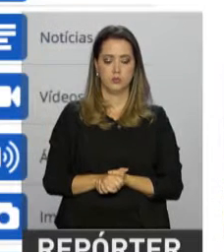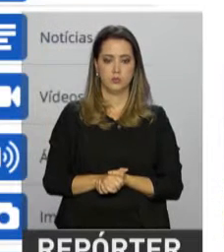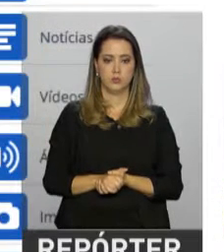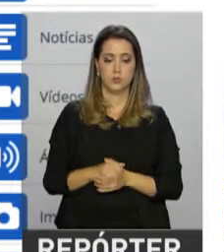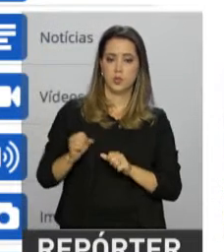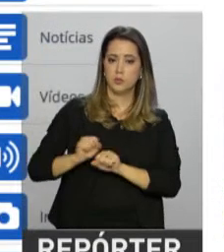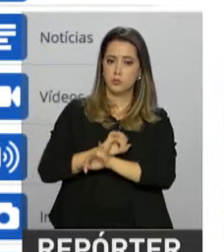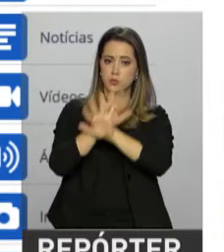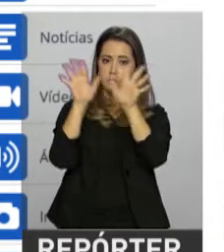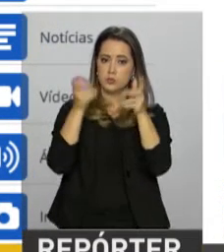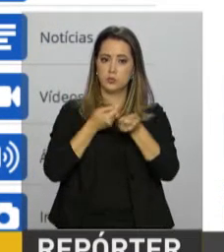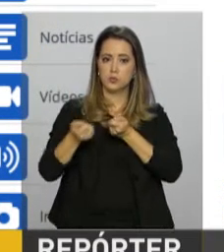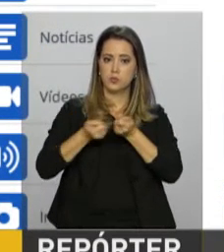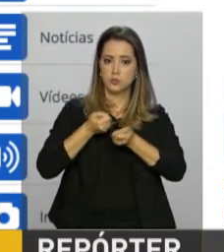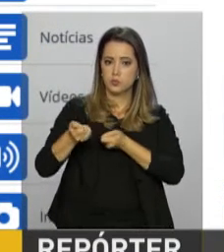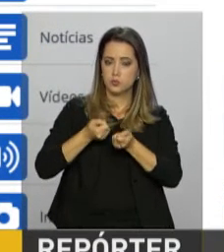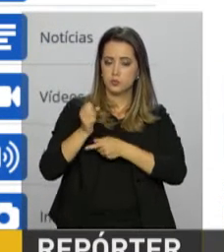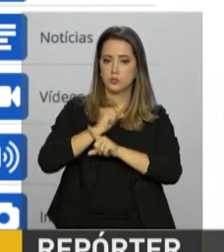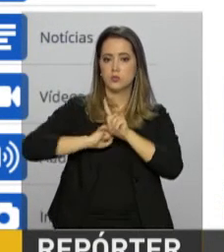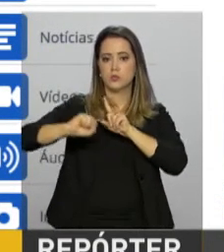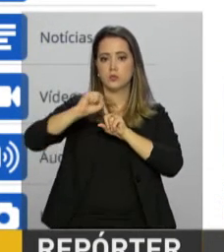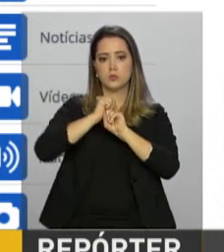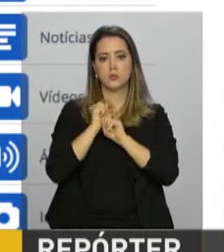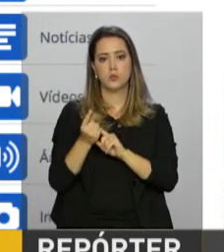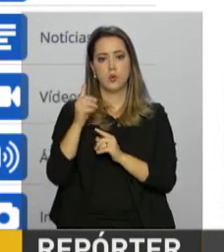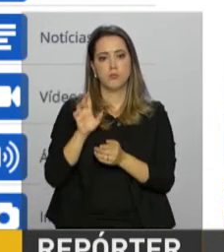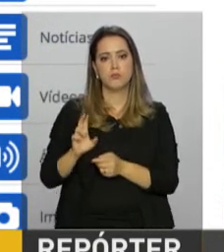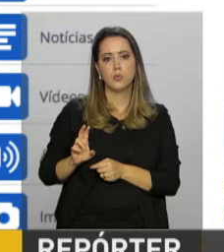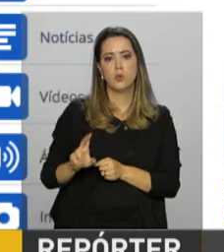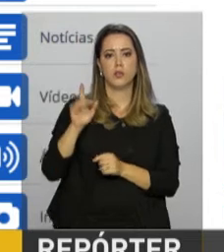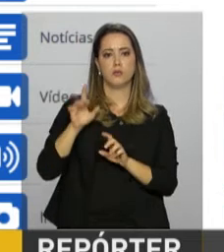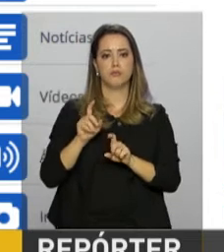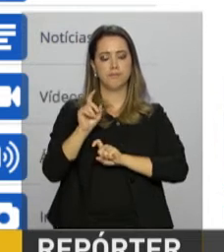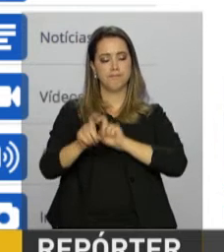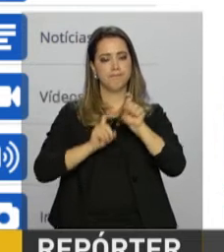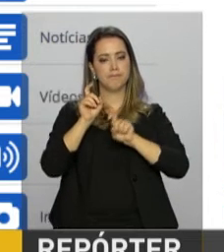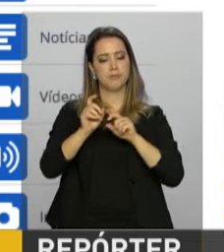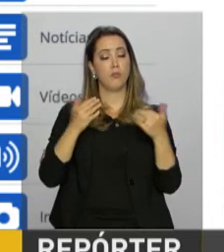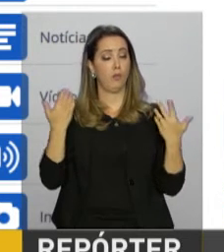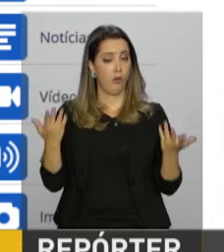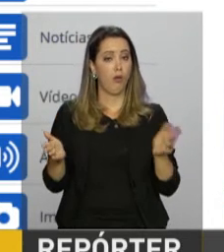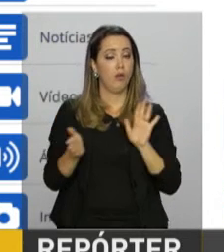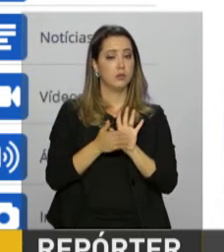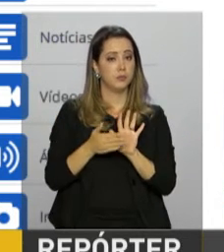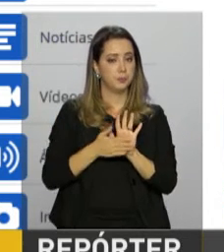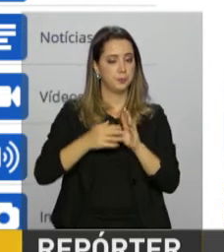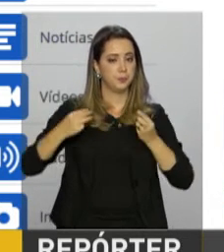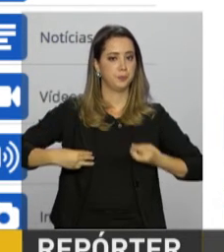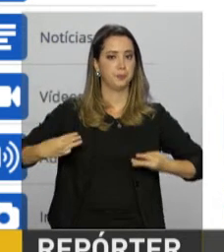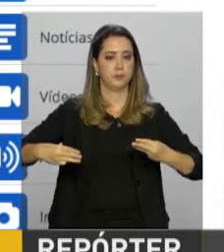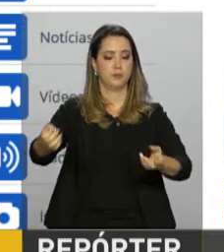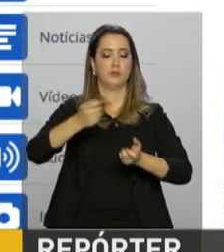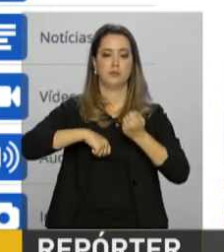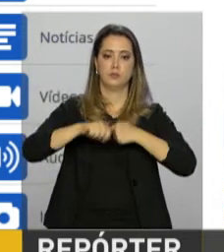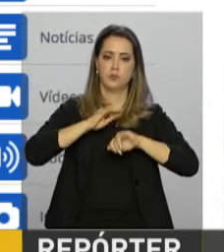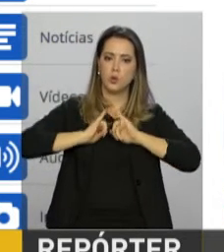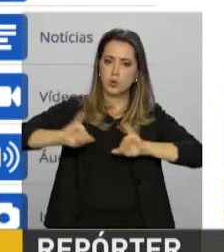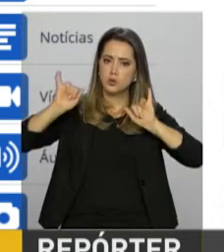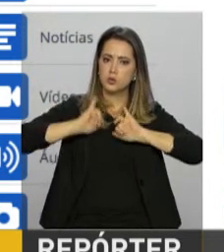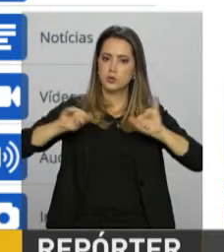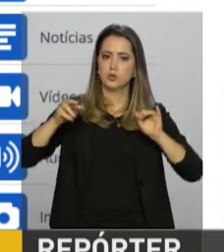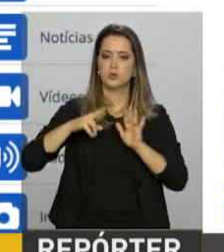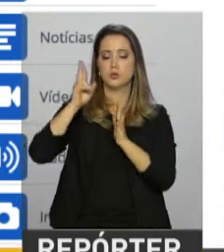Transparência e controle da sociedade a um clique do computador. Esta é a proposta do Ministério da Fazenda ao divulgar o